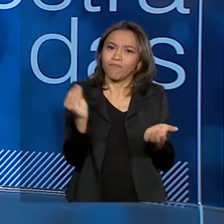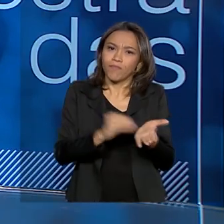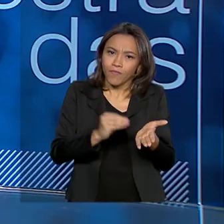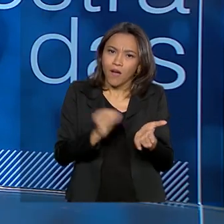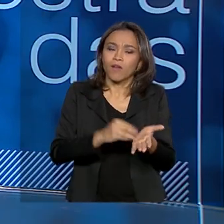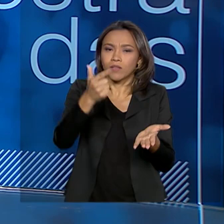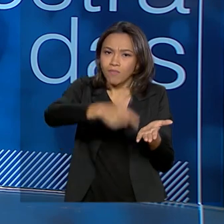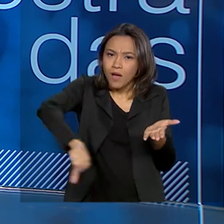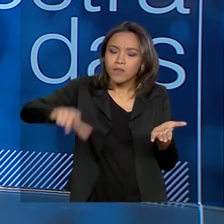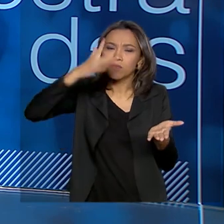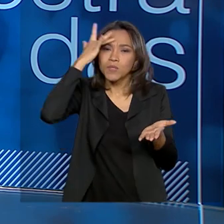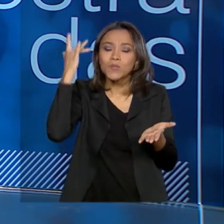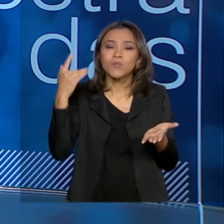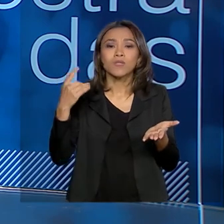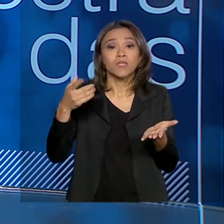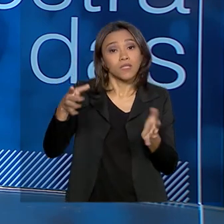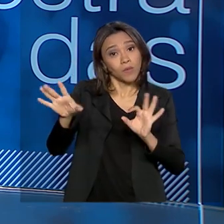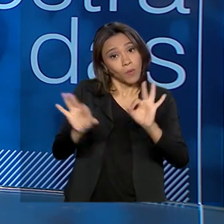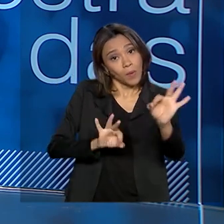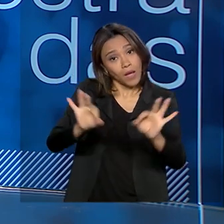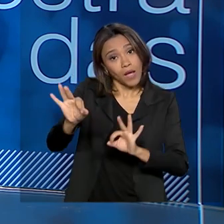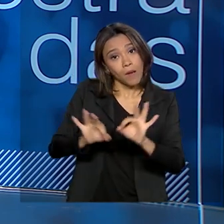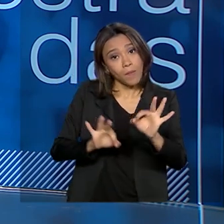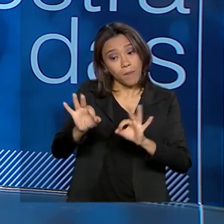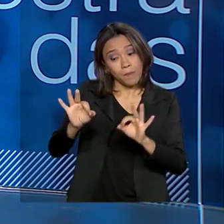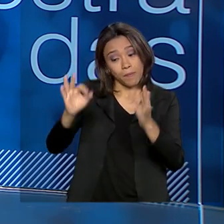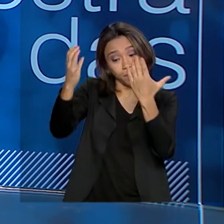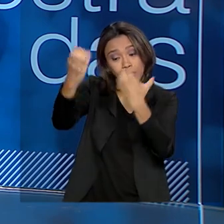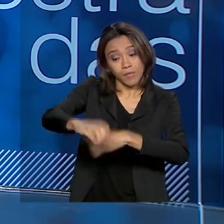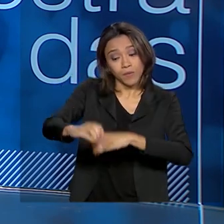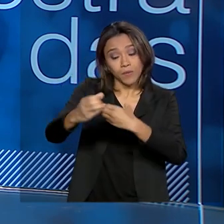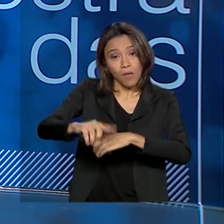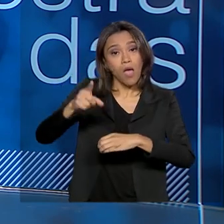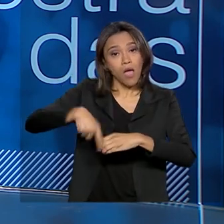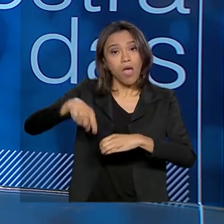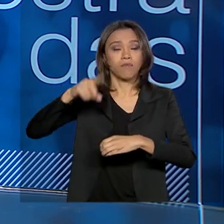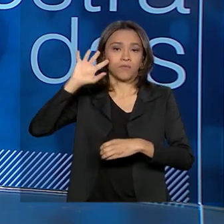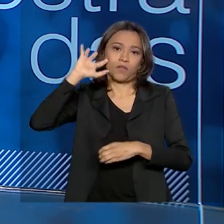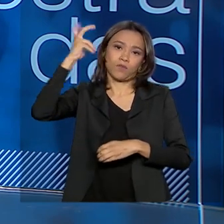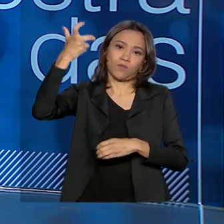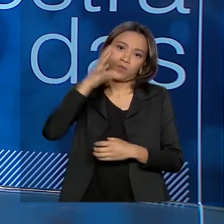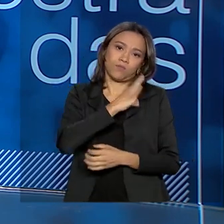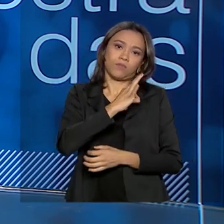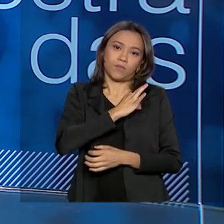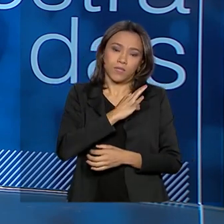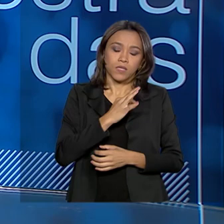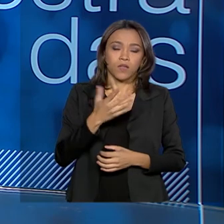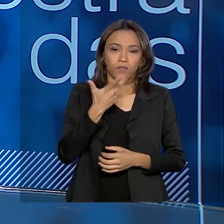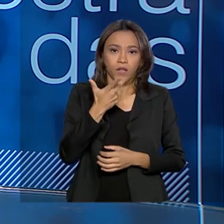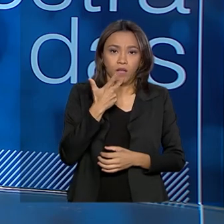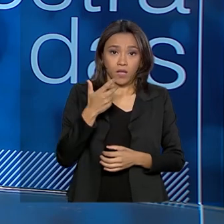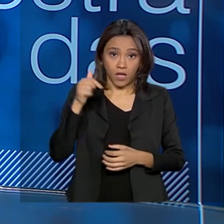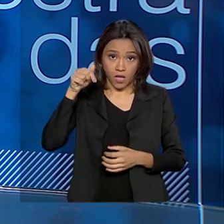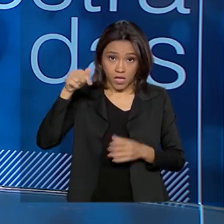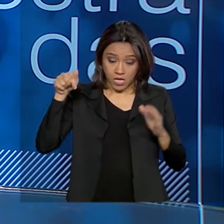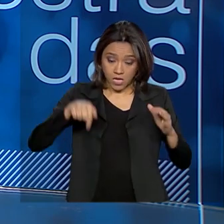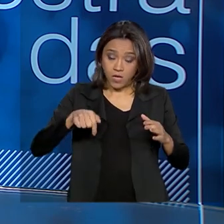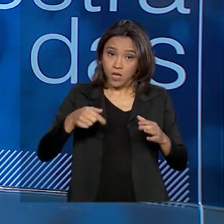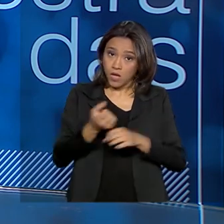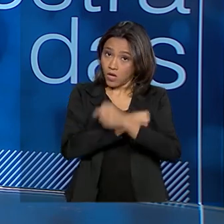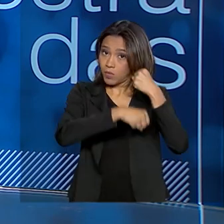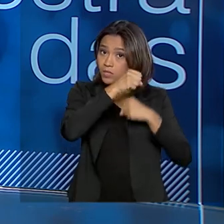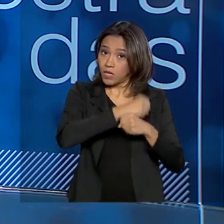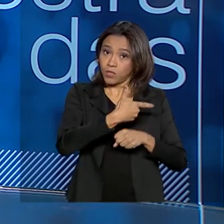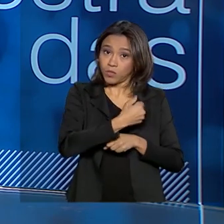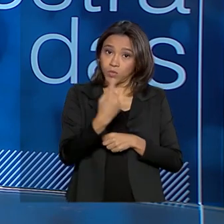realização de concursos é uma busca que o órgão tem feito. Eu quero destacar que neste ano, ano de 2019, nós